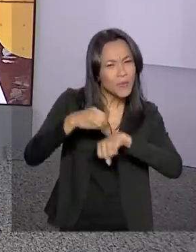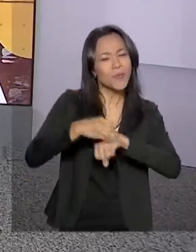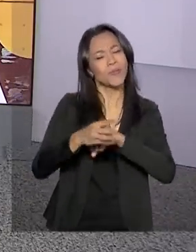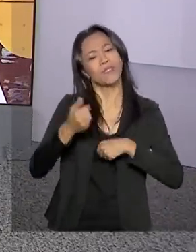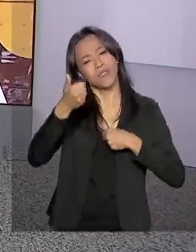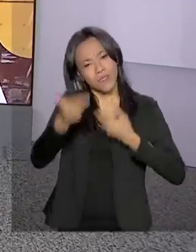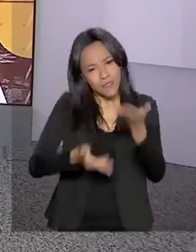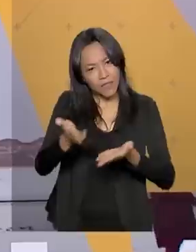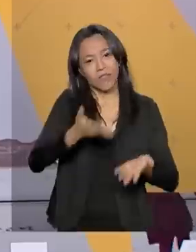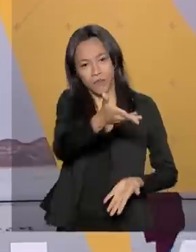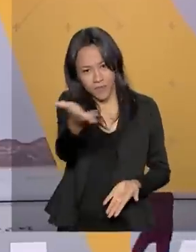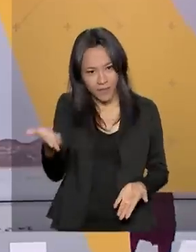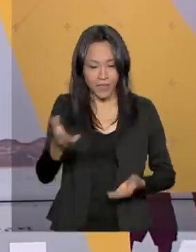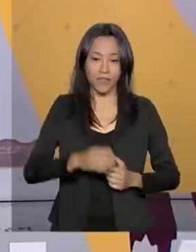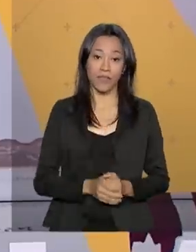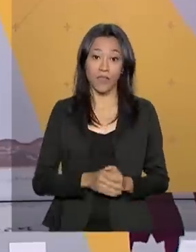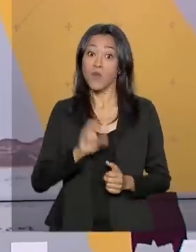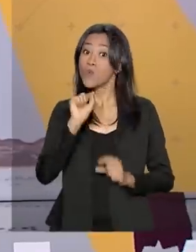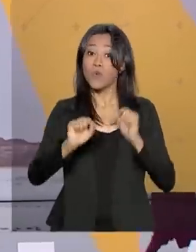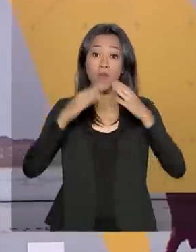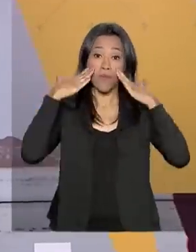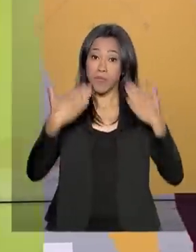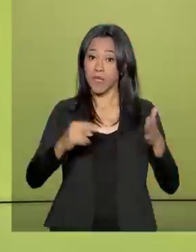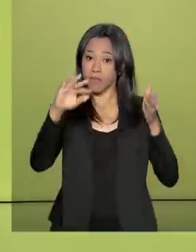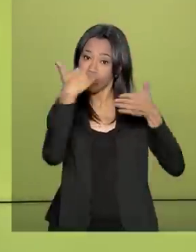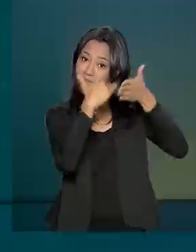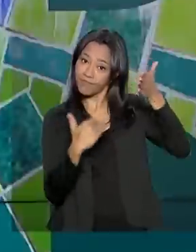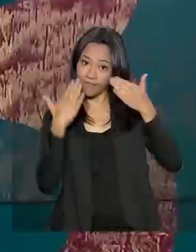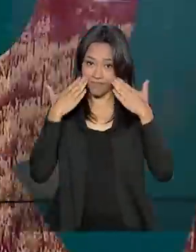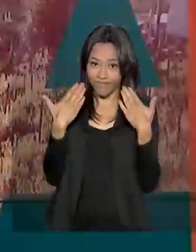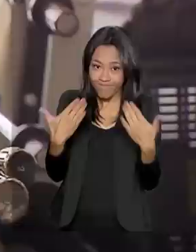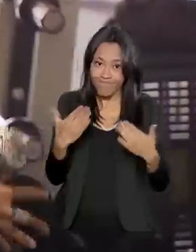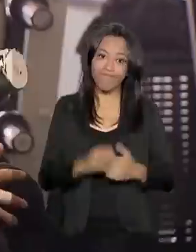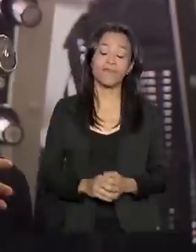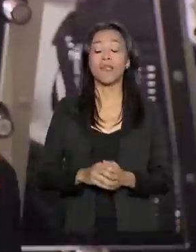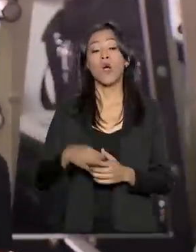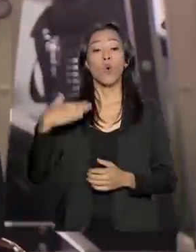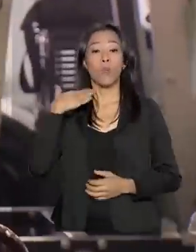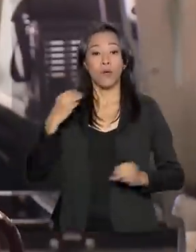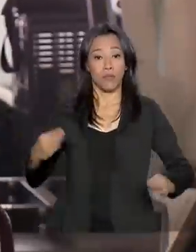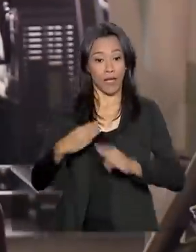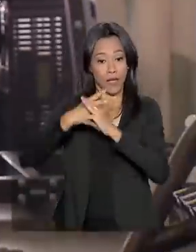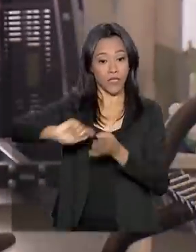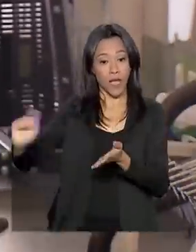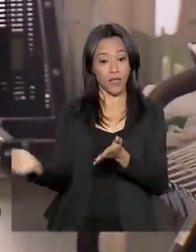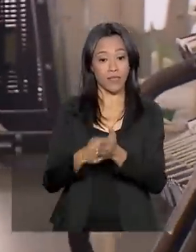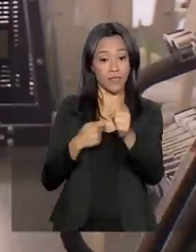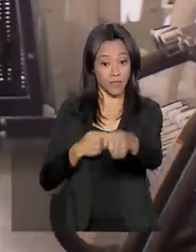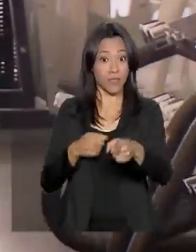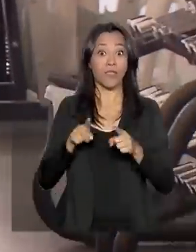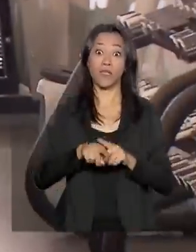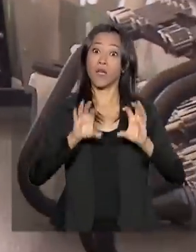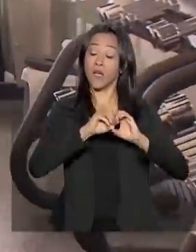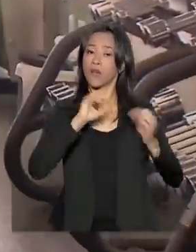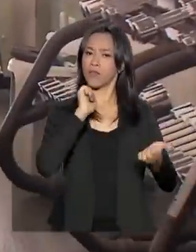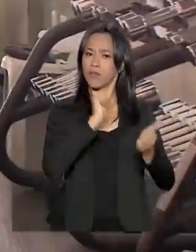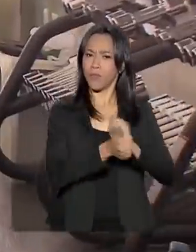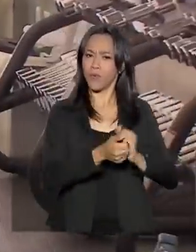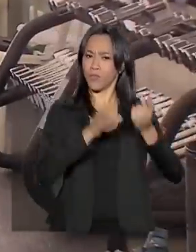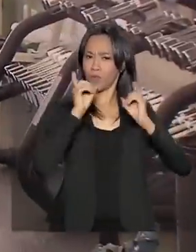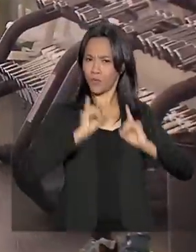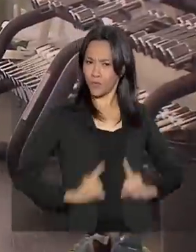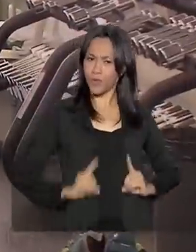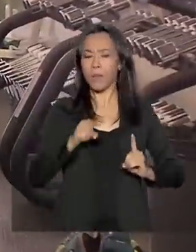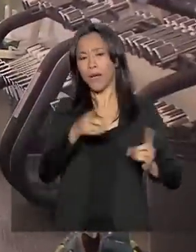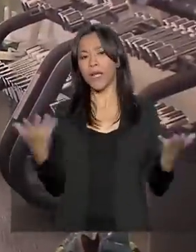e serviço para você. Confira os destaques desta edição. Caixa assina acordo com o Comitê Paralímpico Brasileiro para Inclusão Social